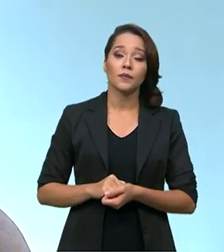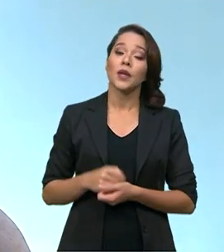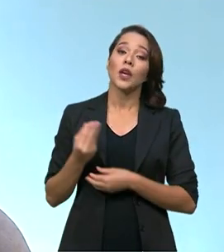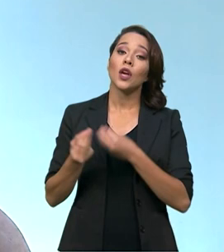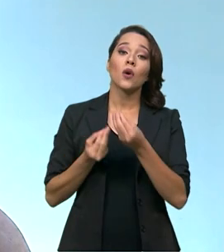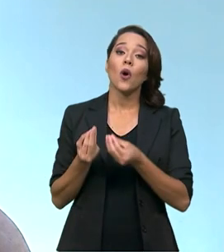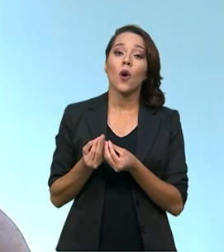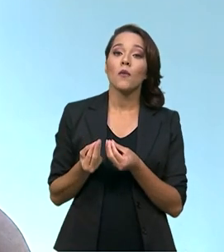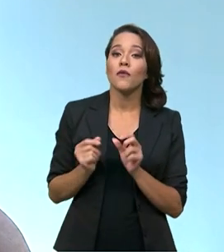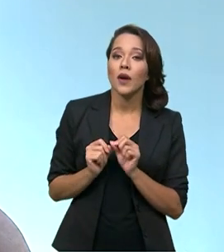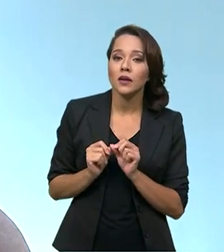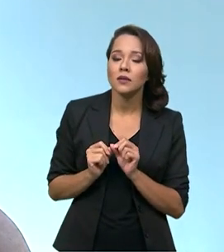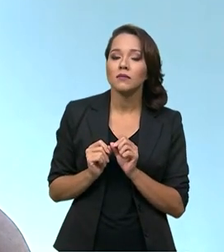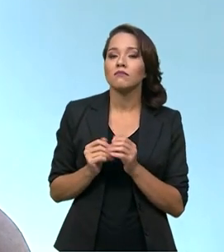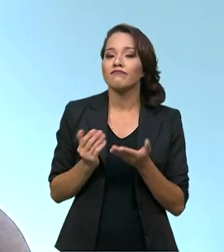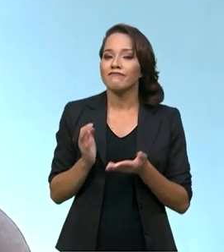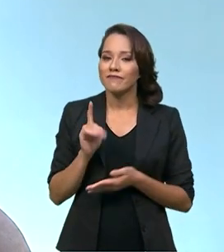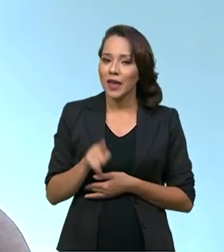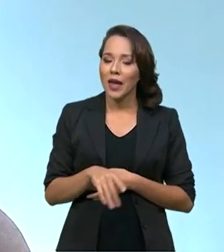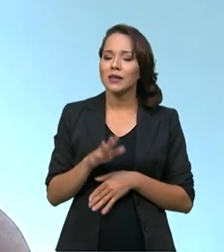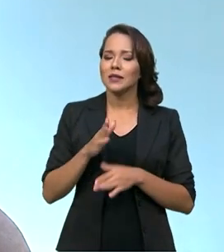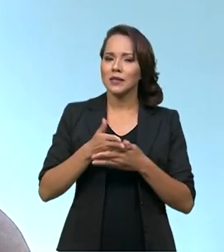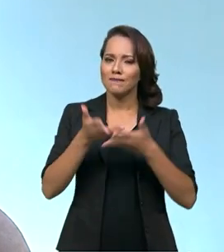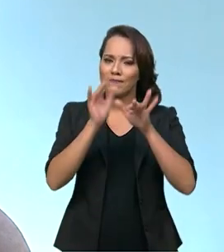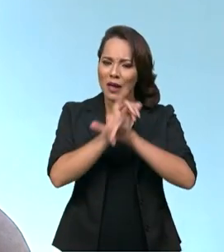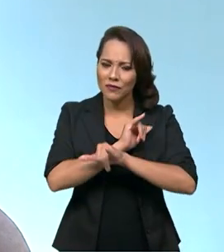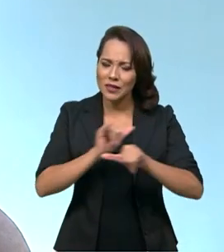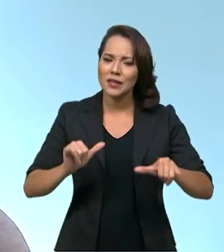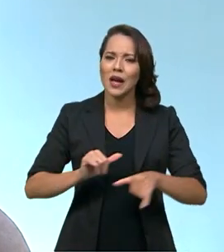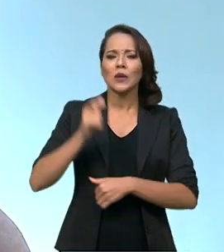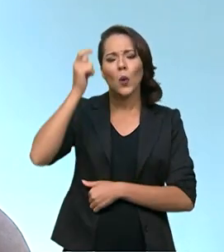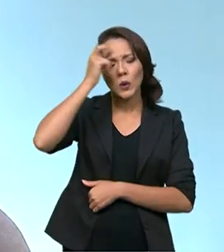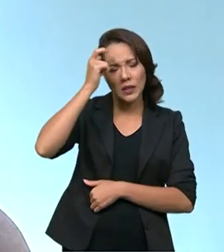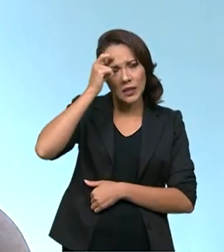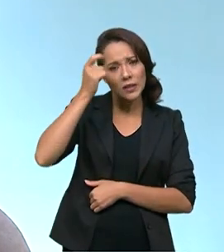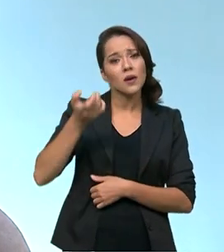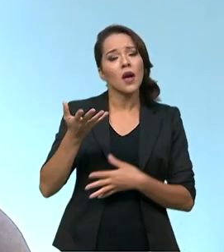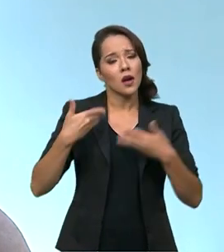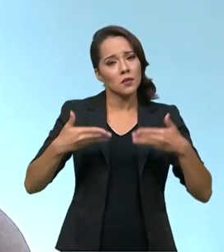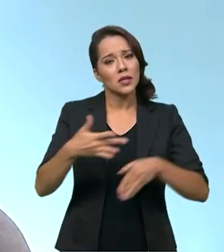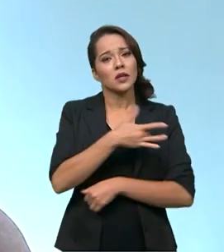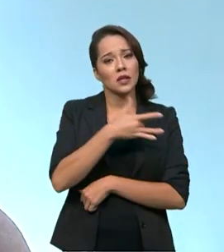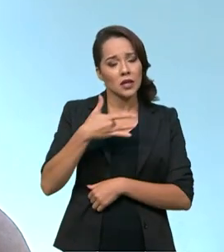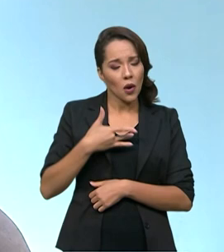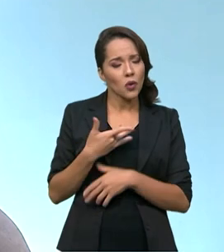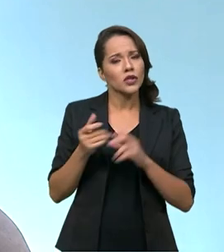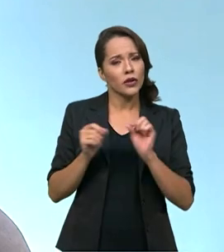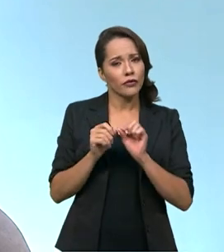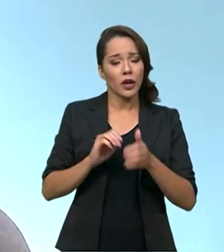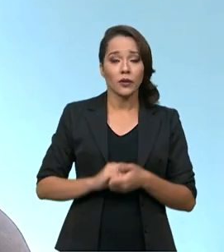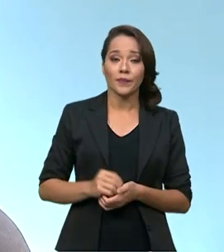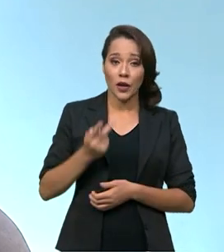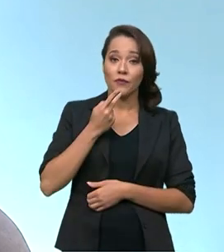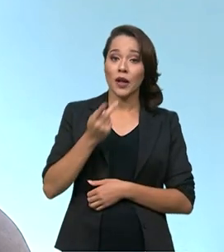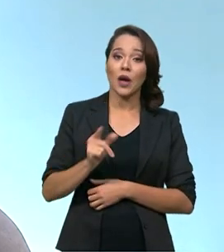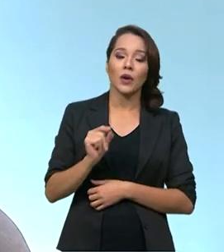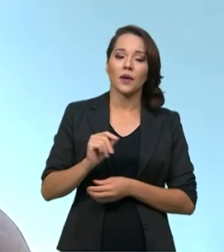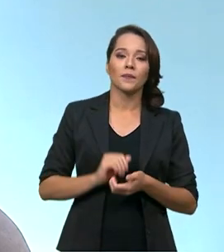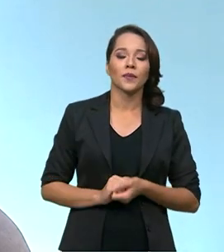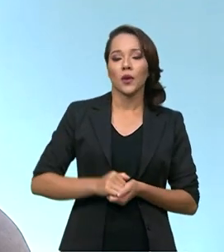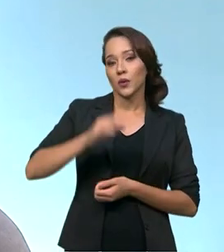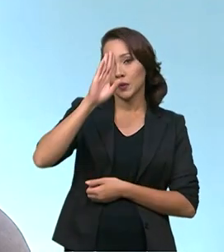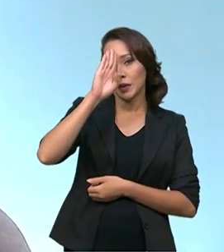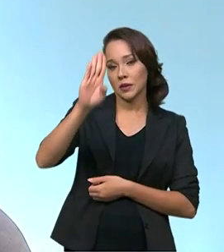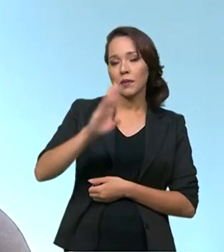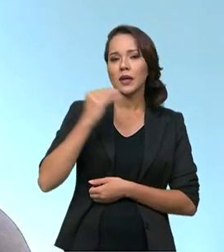maneira de fazer é através da conscientização das pessoas. É o que o Ministério da Saúde tem feito. Eu destacaria que um dos